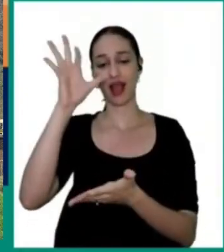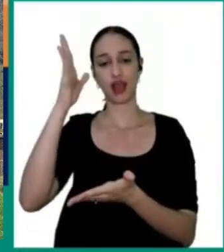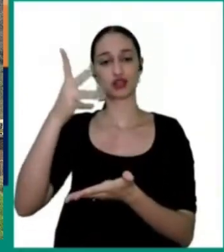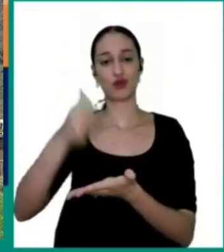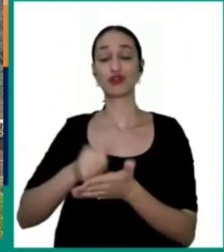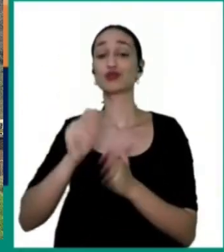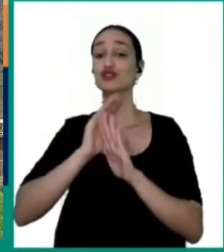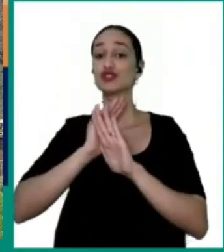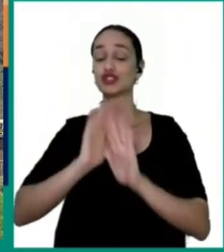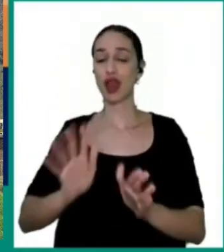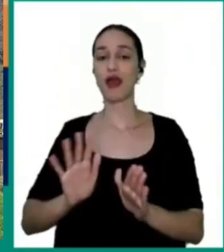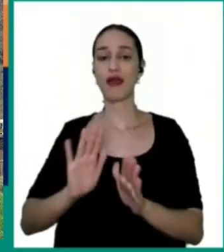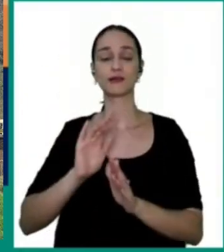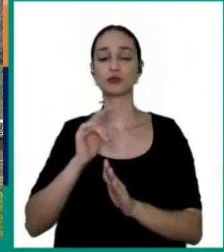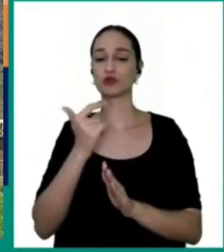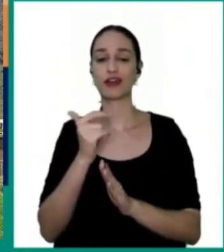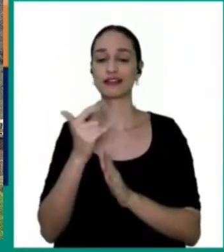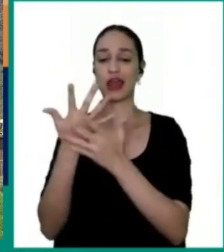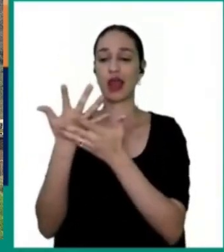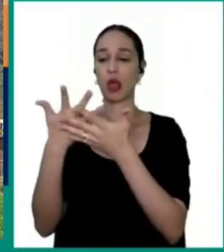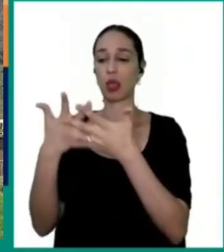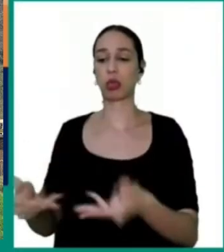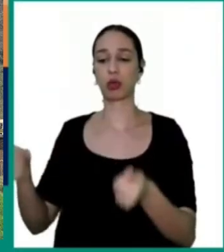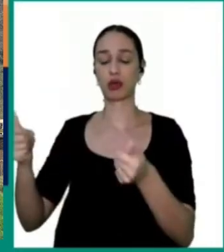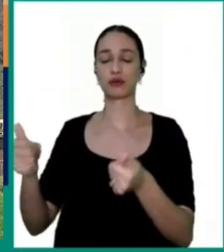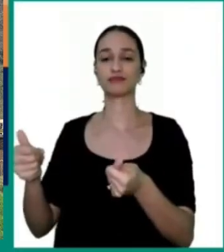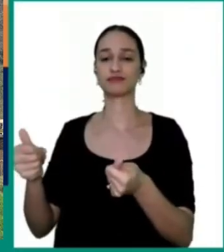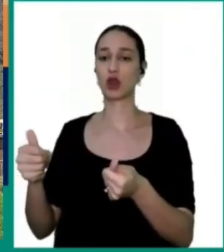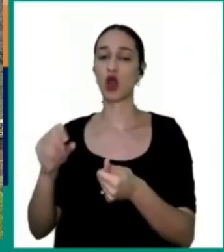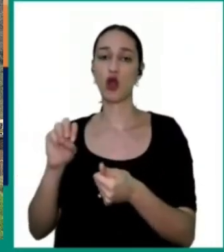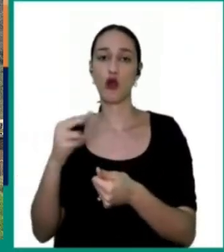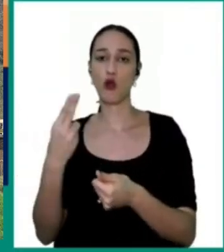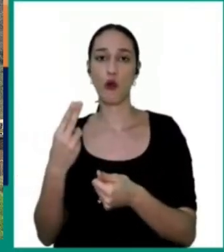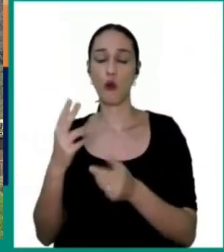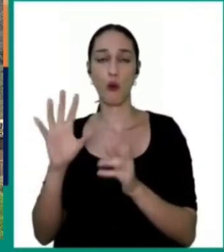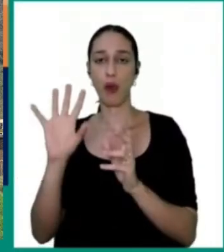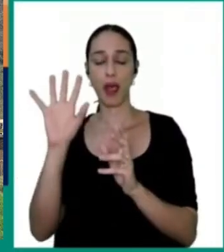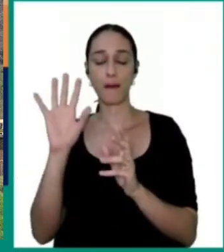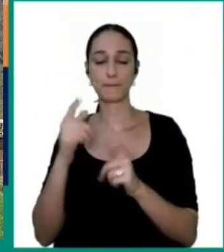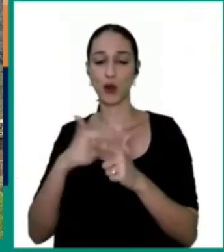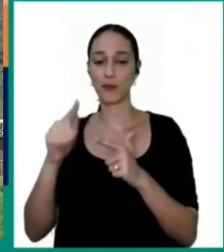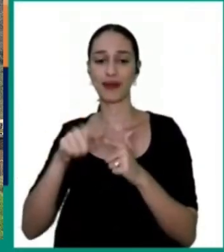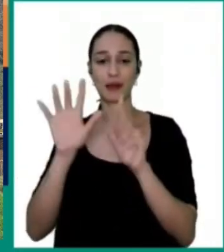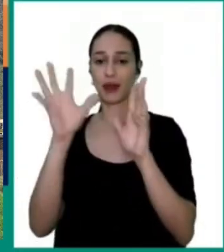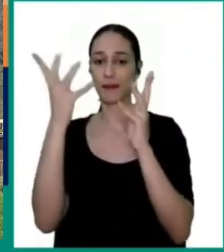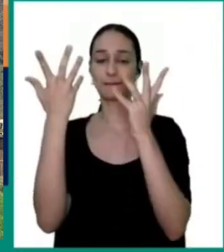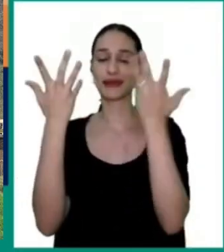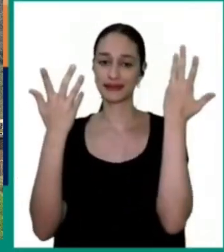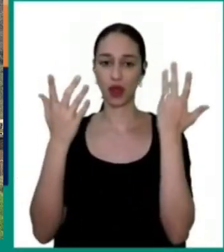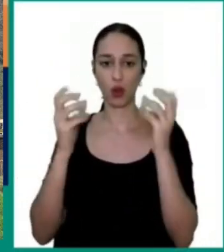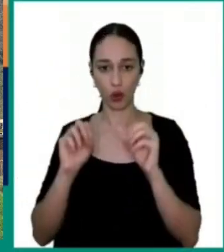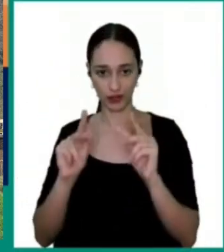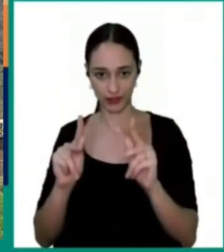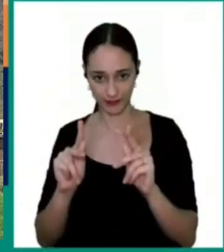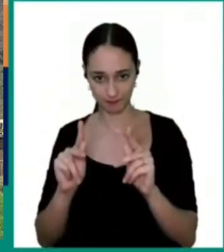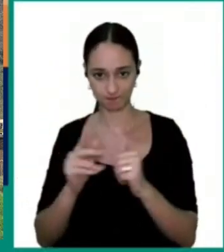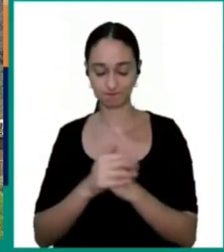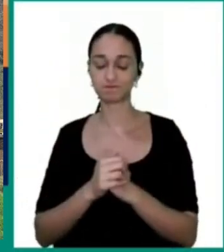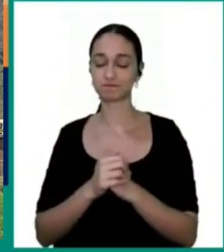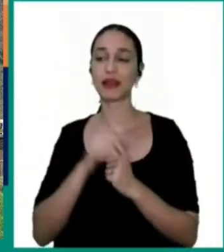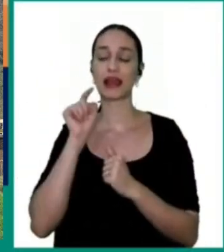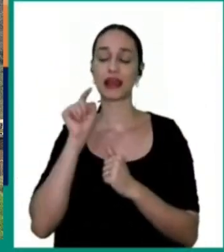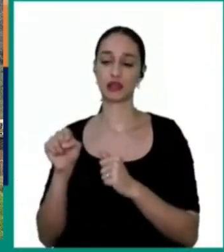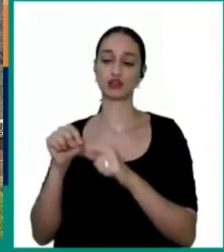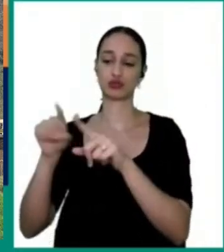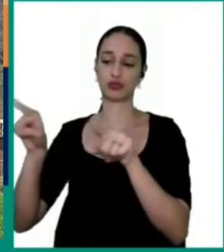colapso estrutural, nenhum dano de segurança, nem ambiental, nesse período chuvoso que se avizinha, tá? Essa é a questão da